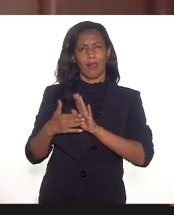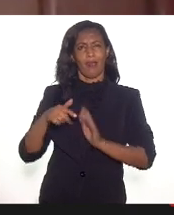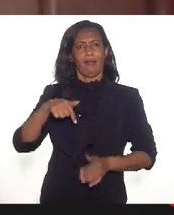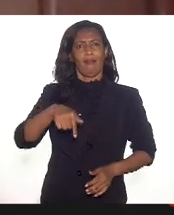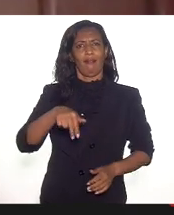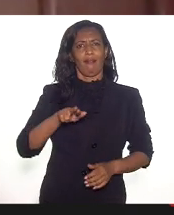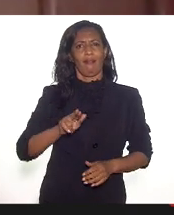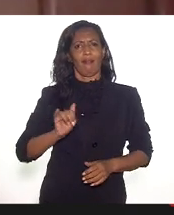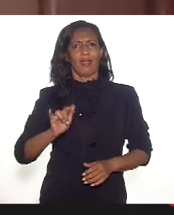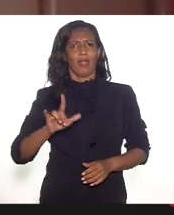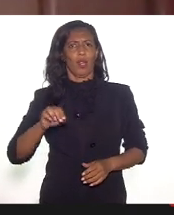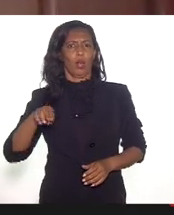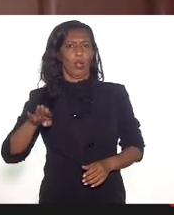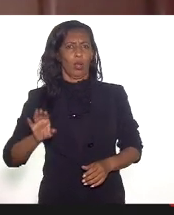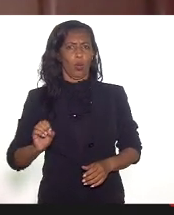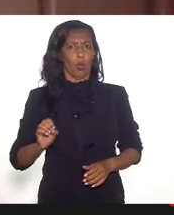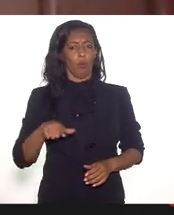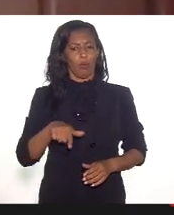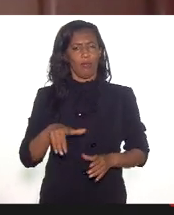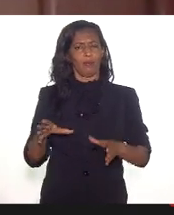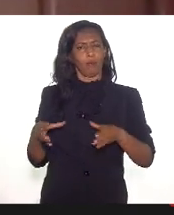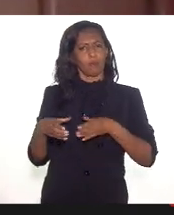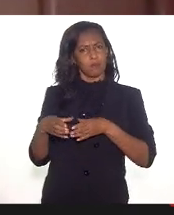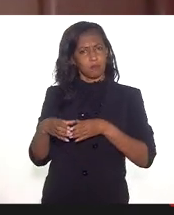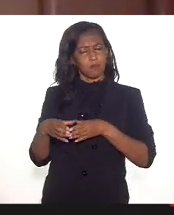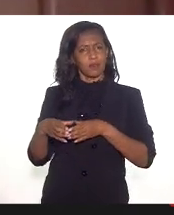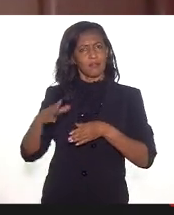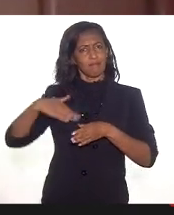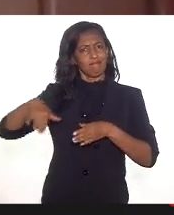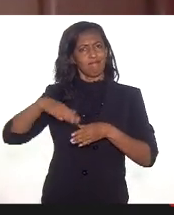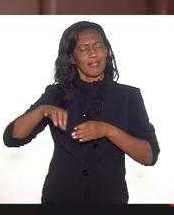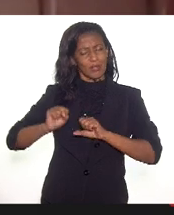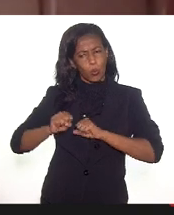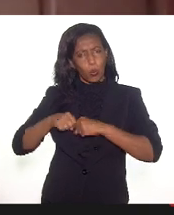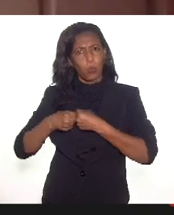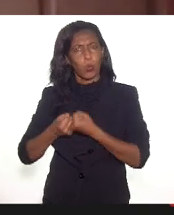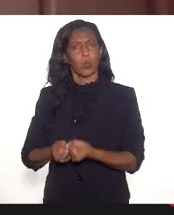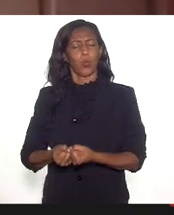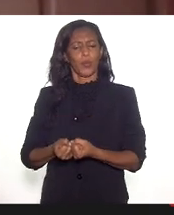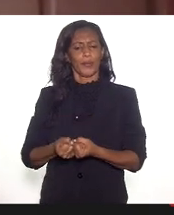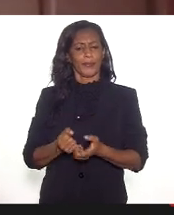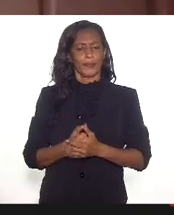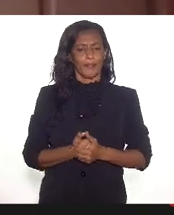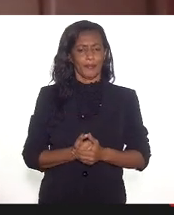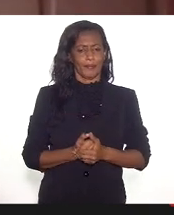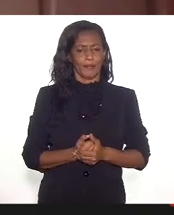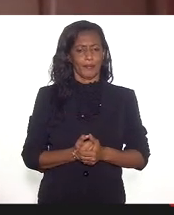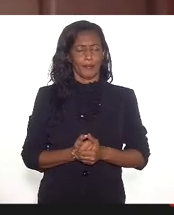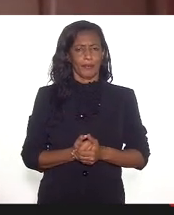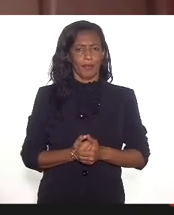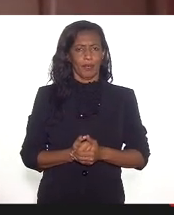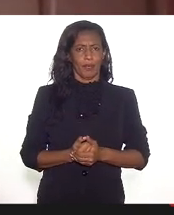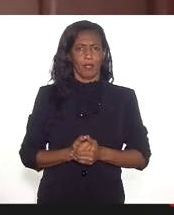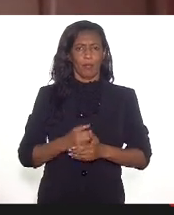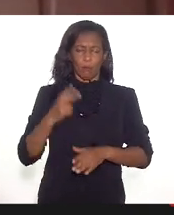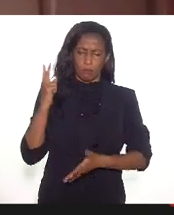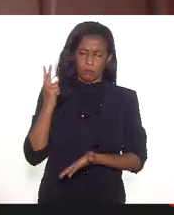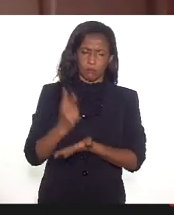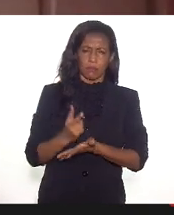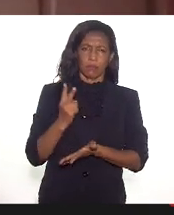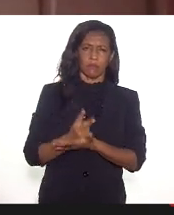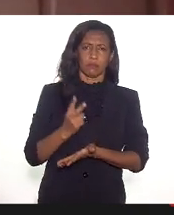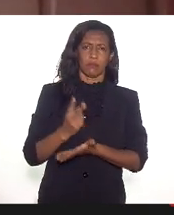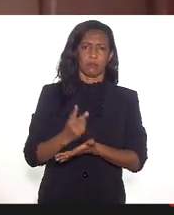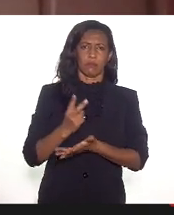coletiva que compõe a mandata, que tem se empenhado incansavelmente nas lutas,